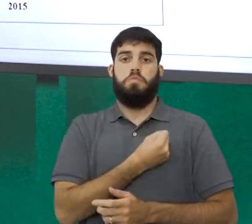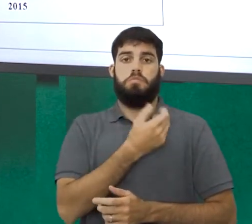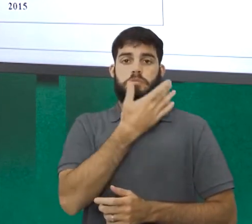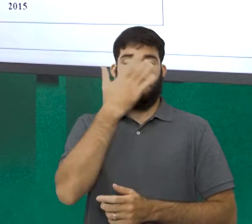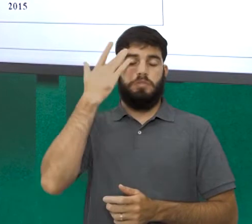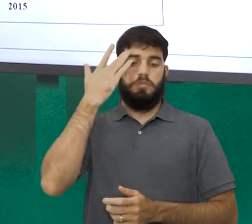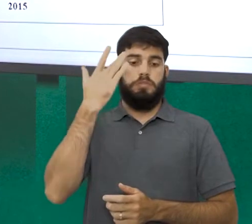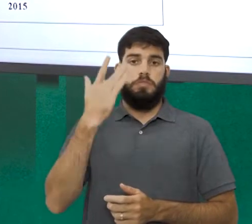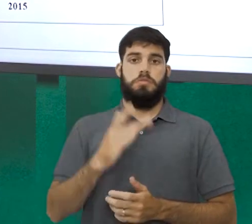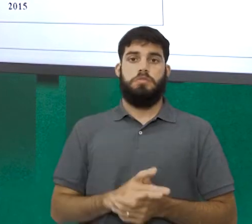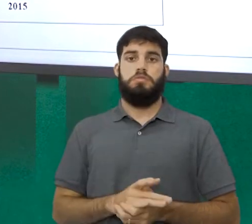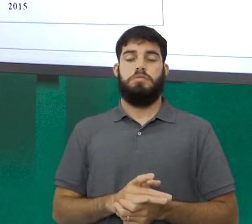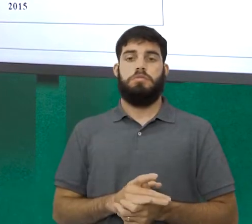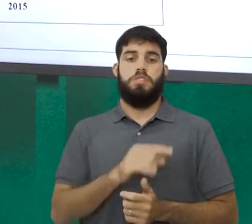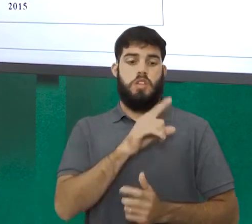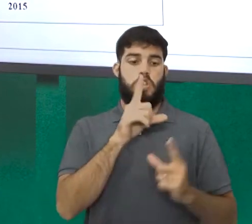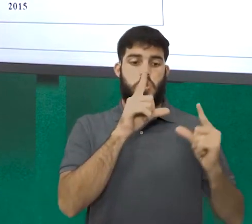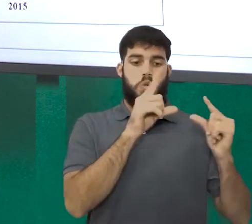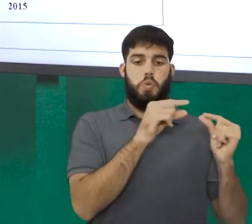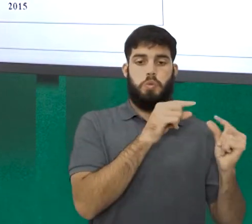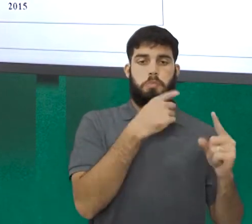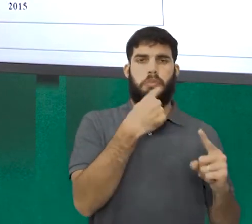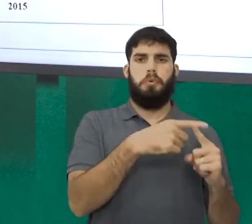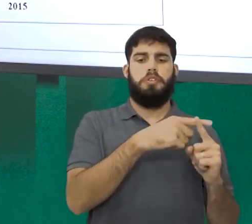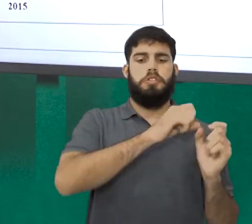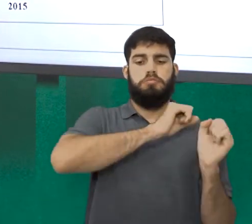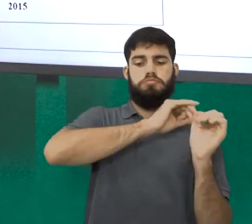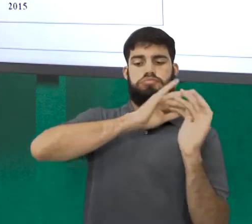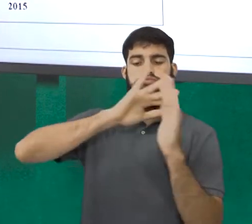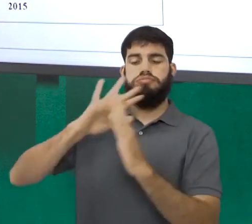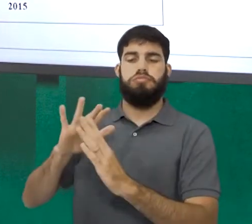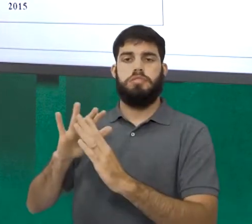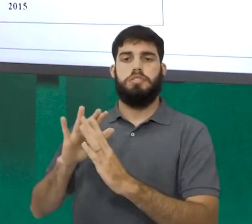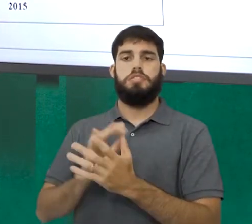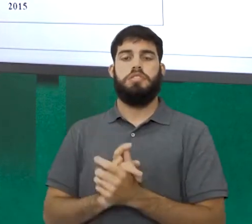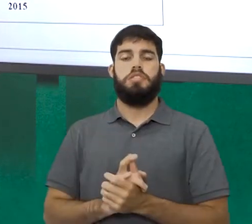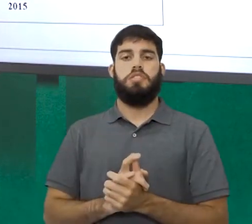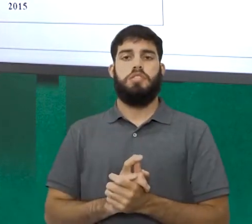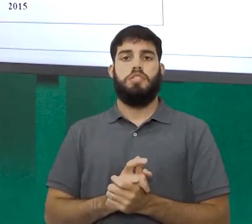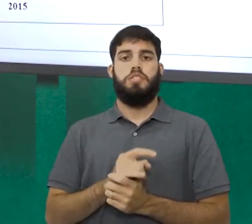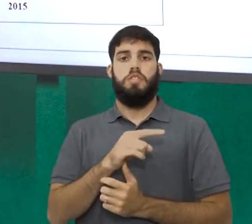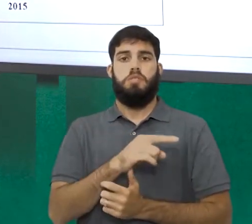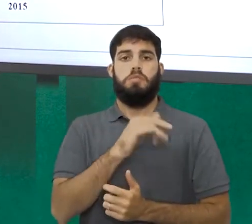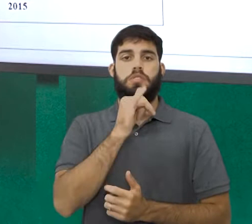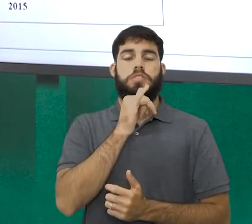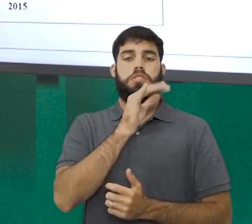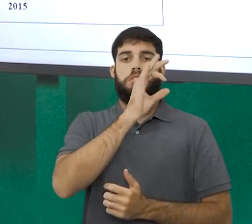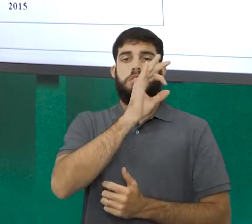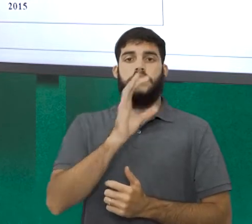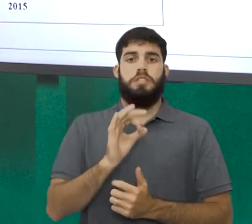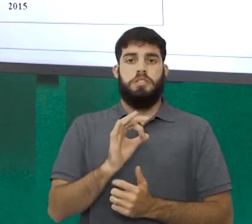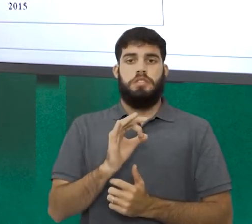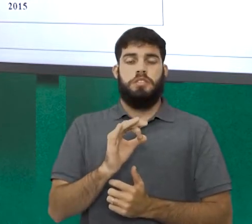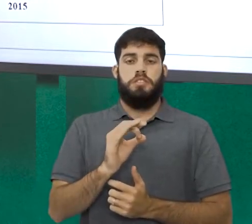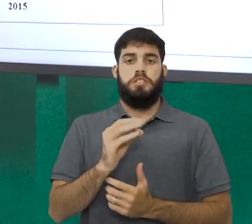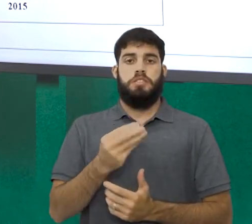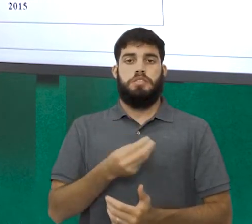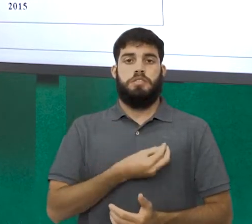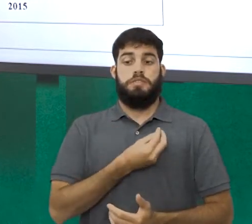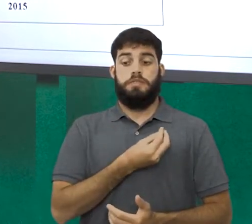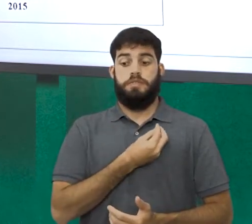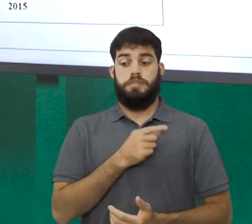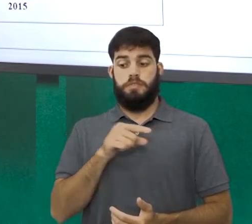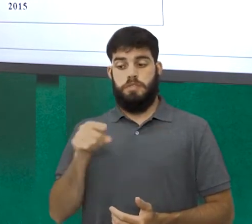o campo reduz, porque se desloca para a cidade, o percentual de pessoas que habitam os espaços